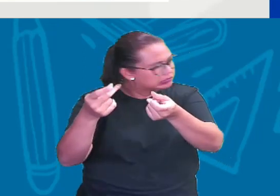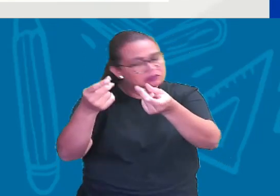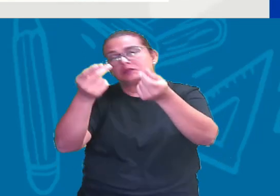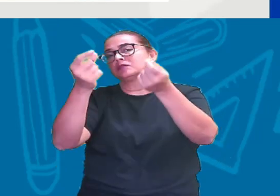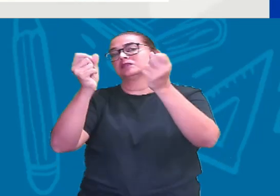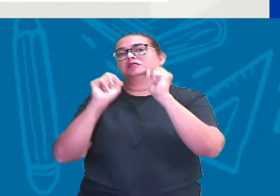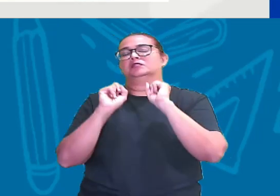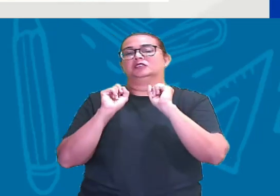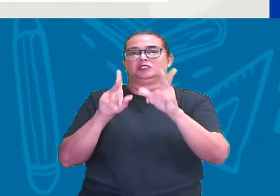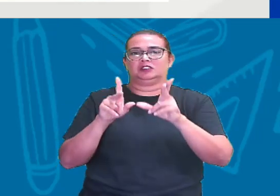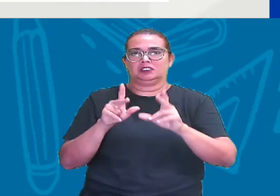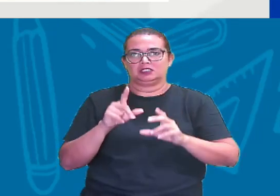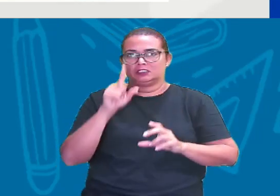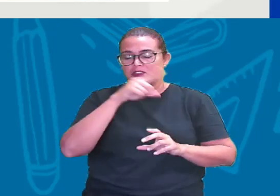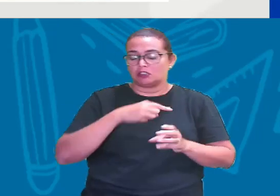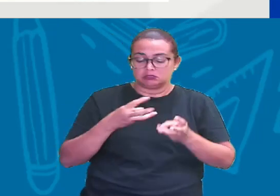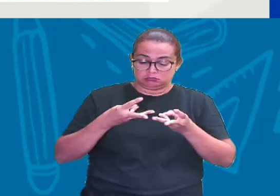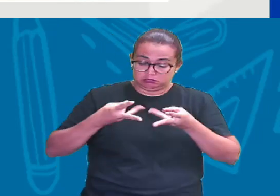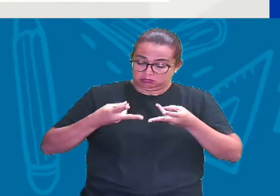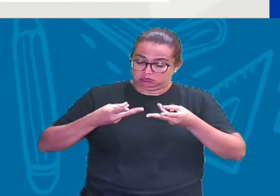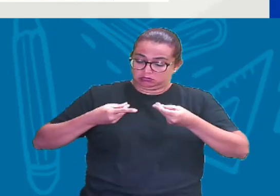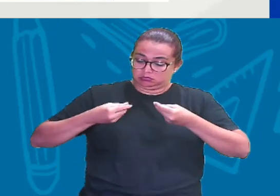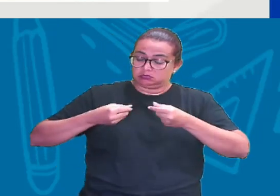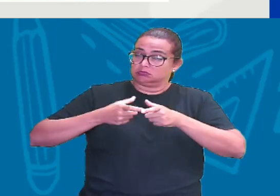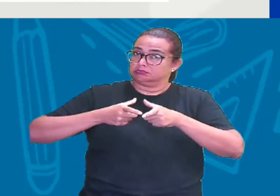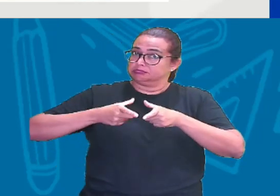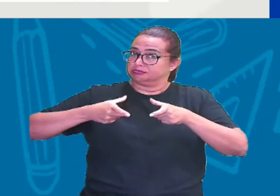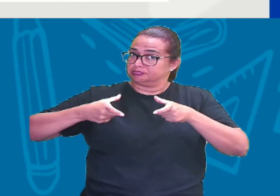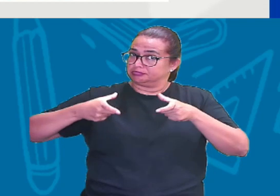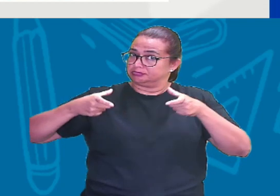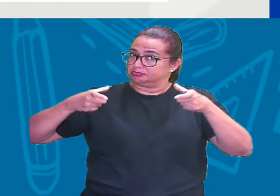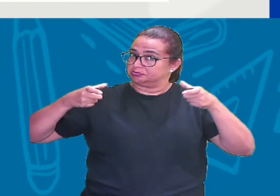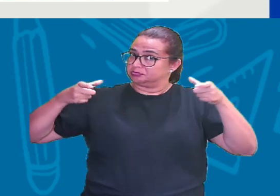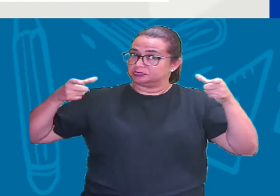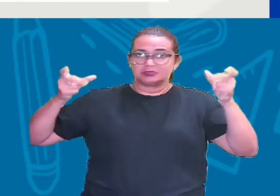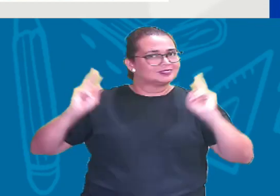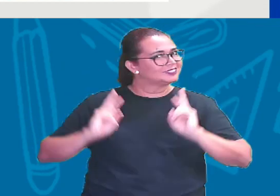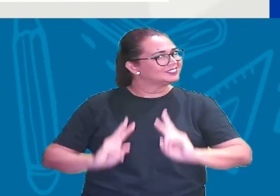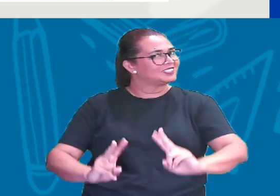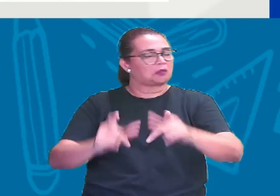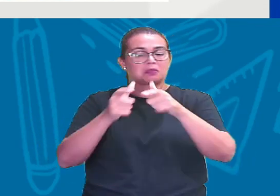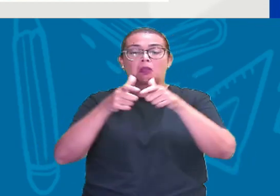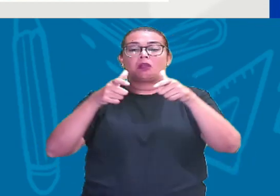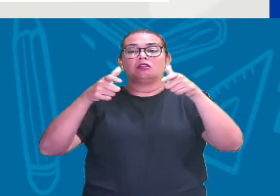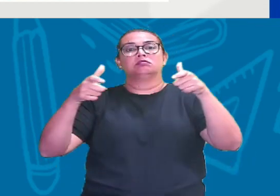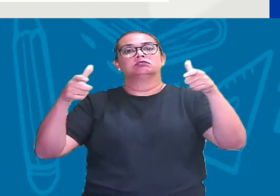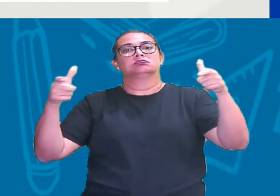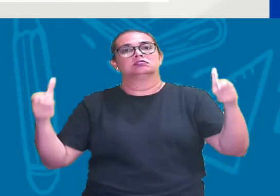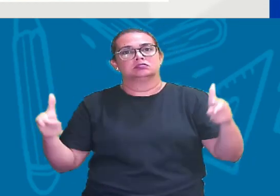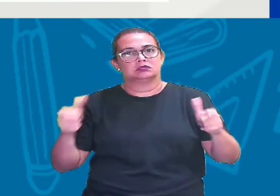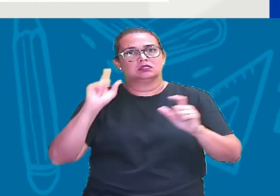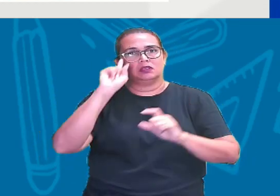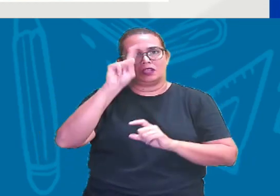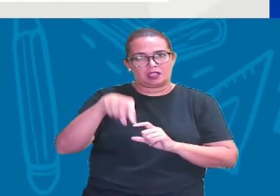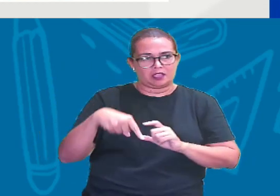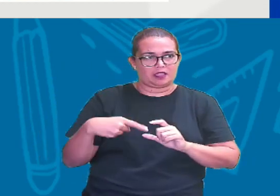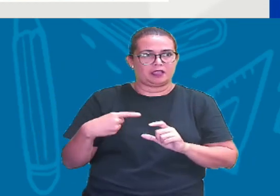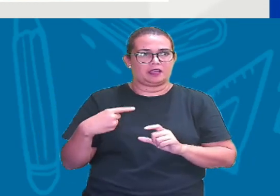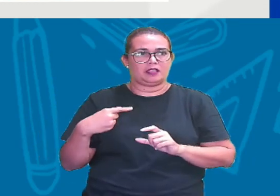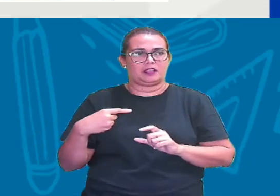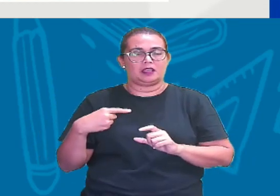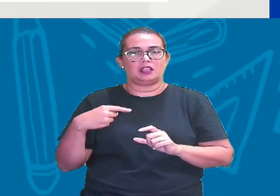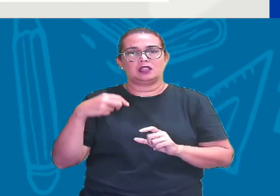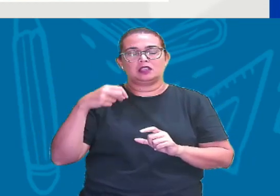quanto mais contarmos, mais existirá para contar, tá certo? Então, esses são os nossos números